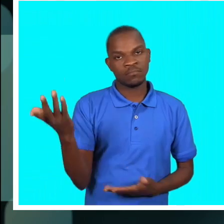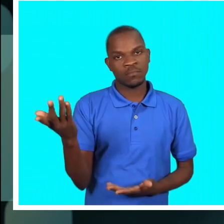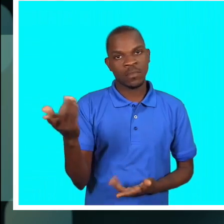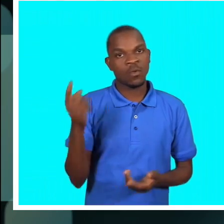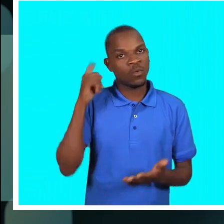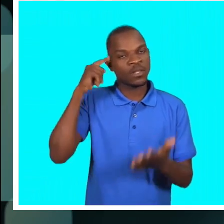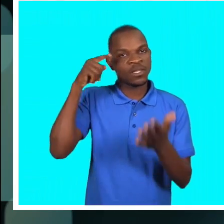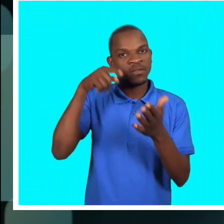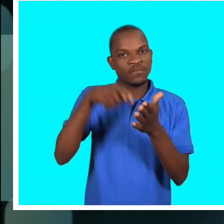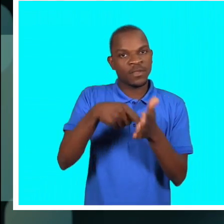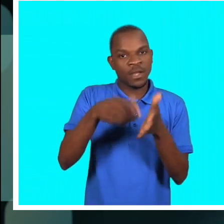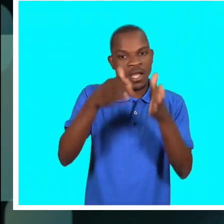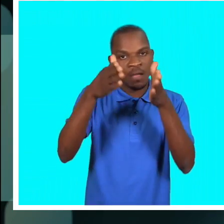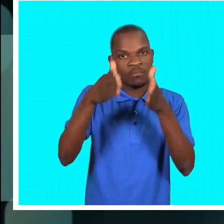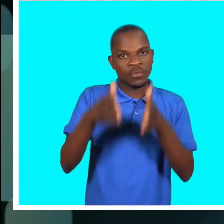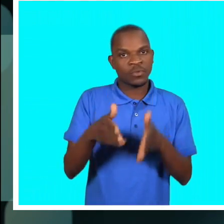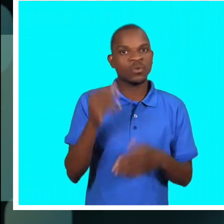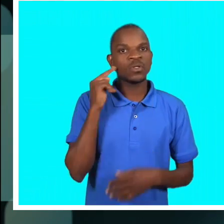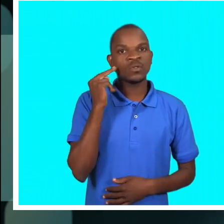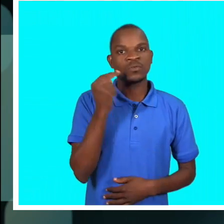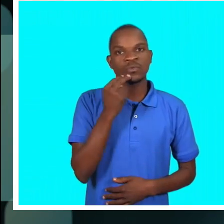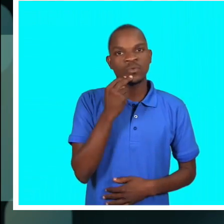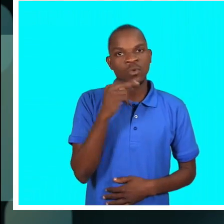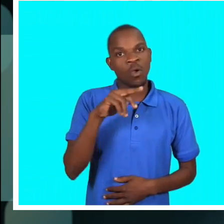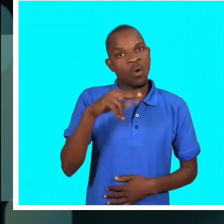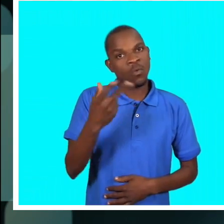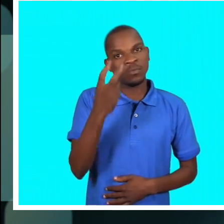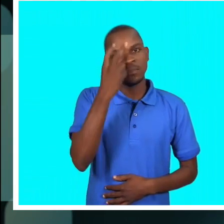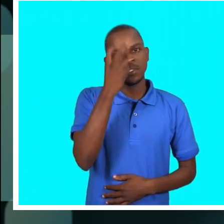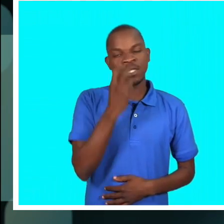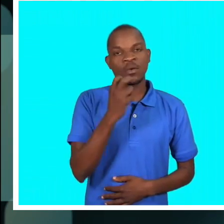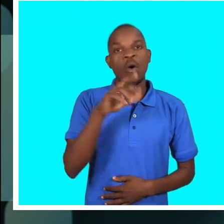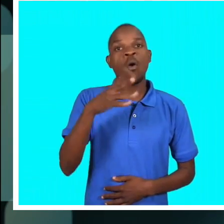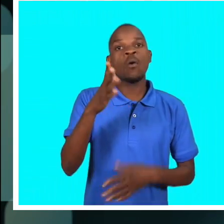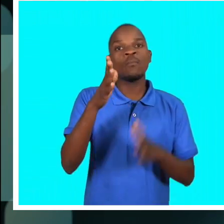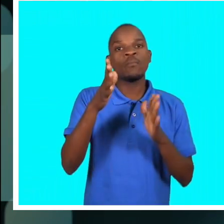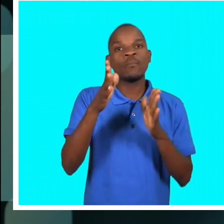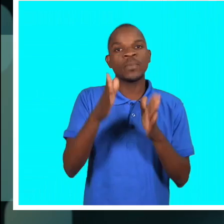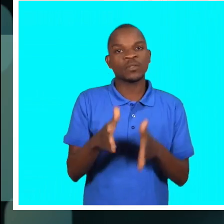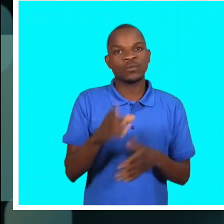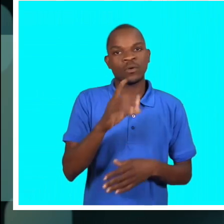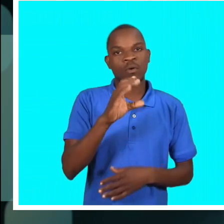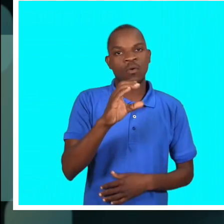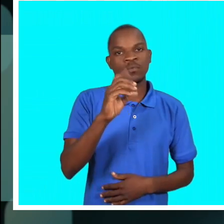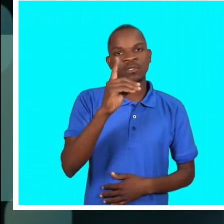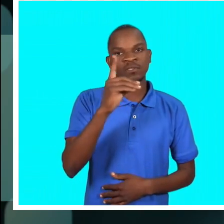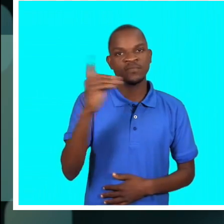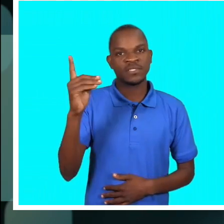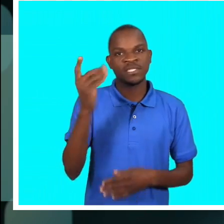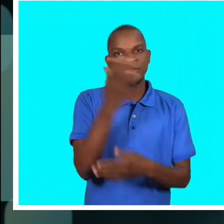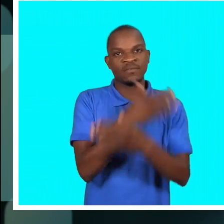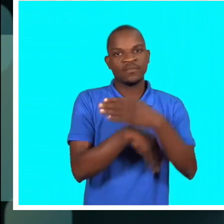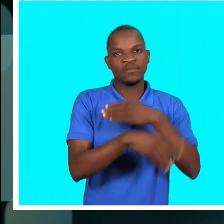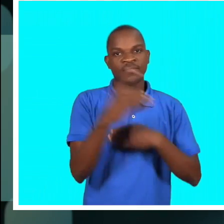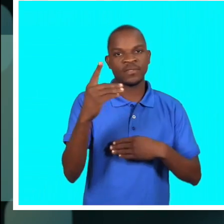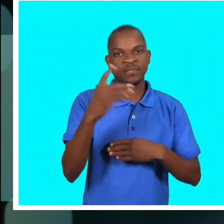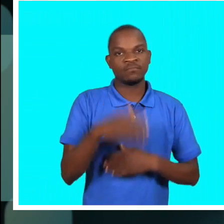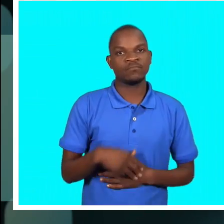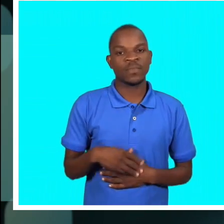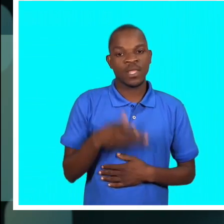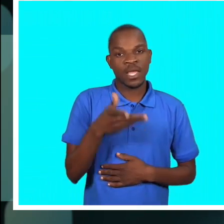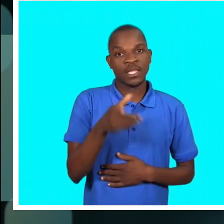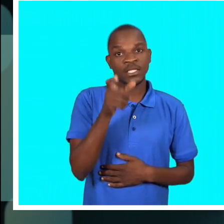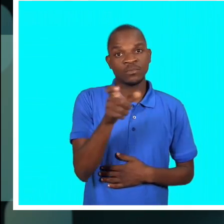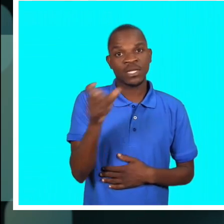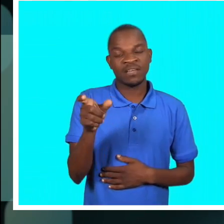deficiência quando se quer referir um surdo, cego ou uma pessoa com deficiência física.